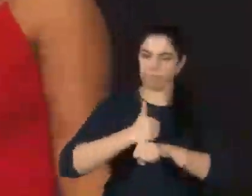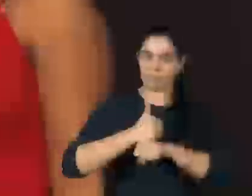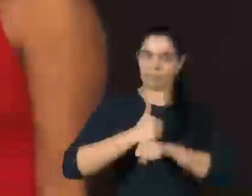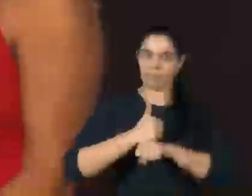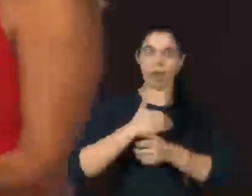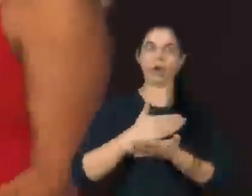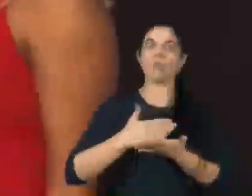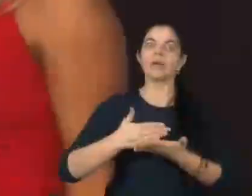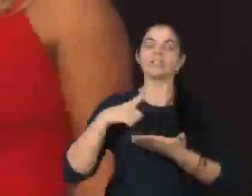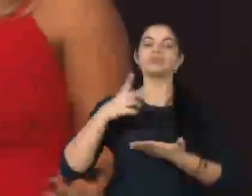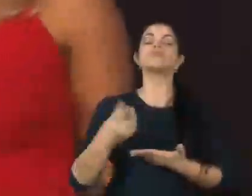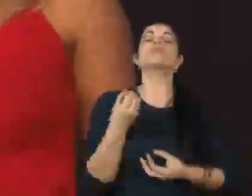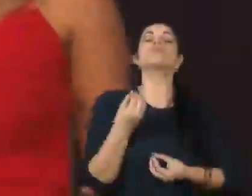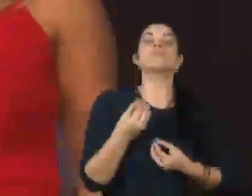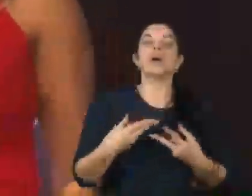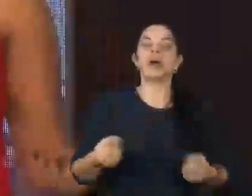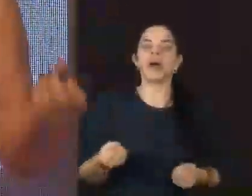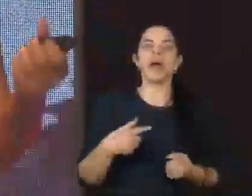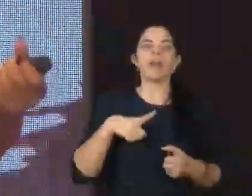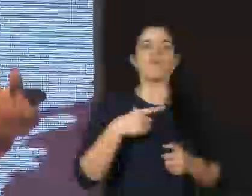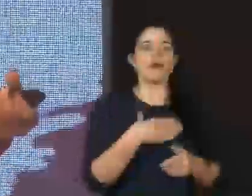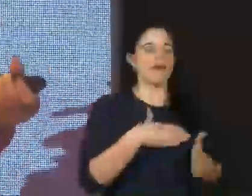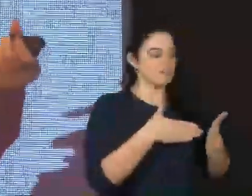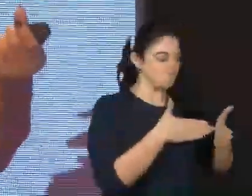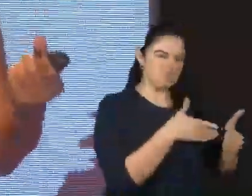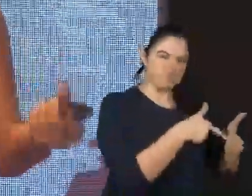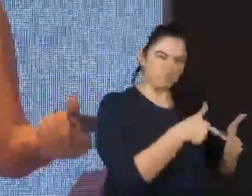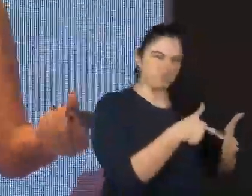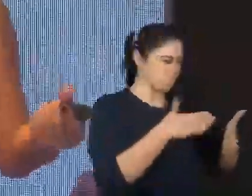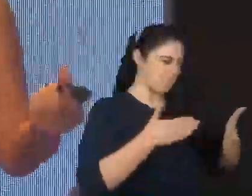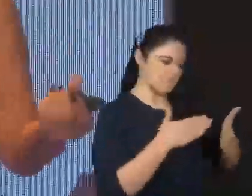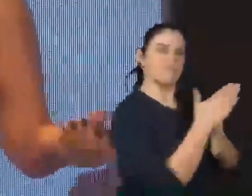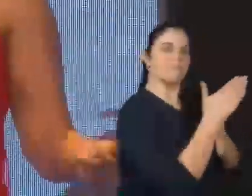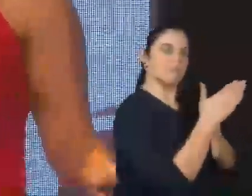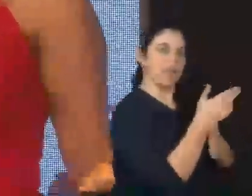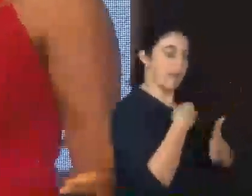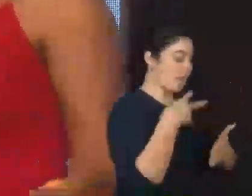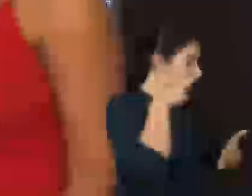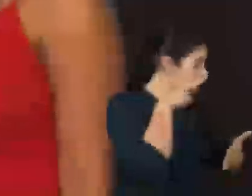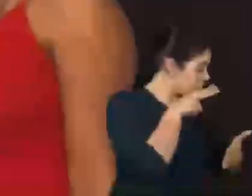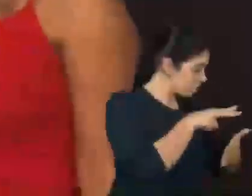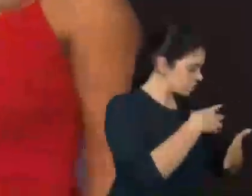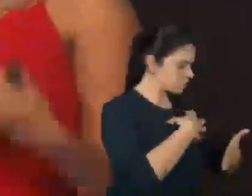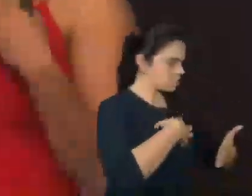um princípio, que foi a quebra de barreira, vista, sentida e criada.